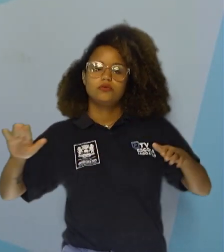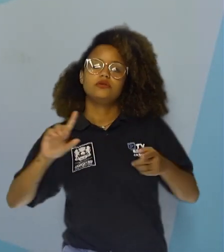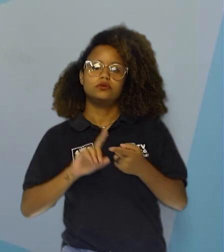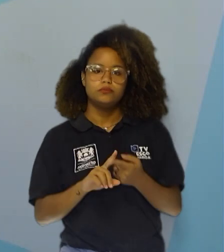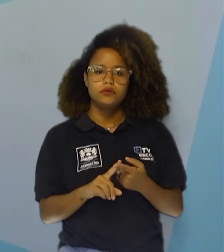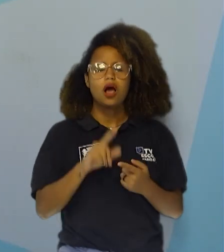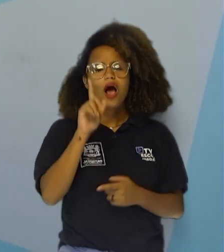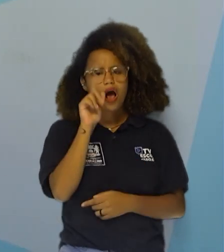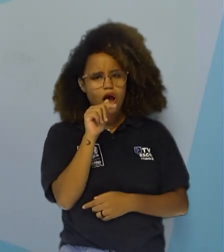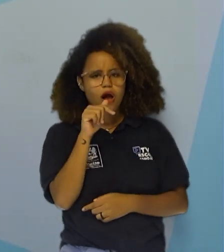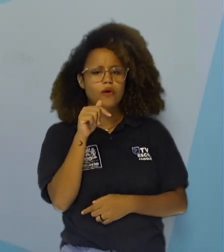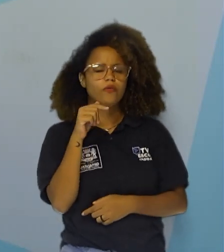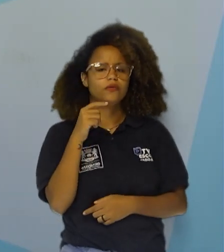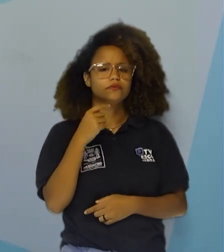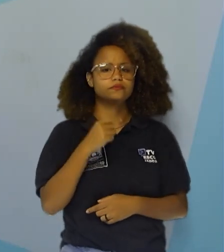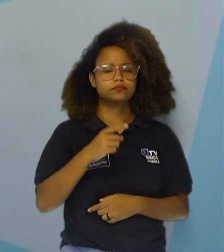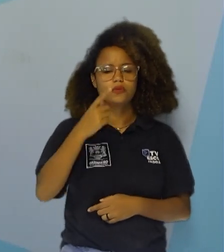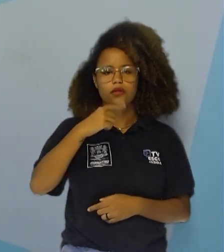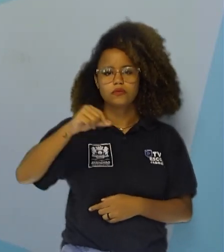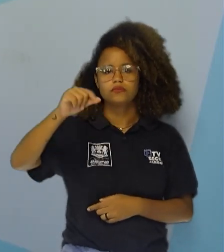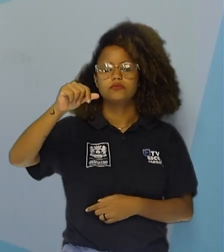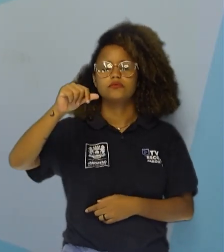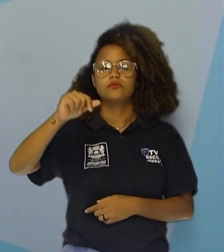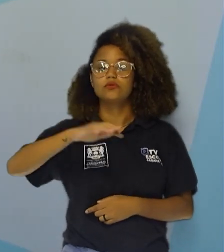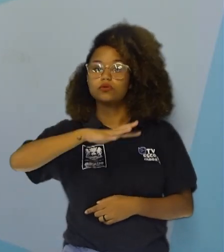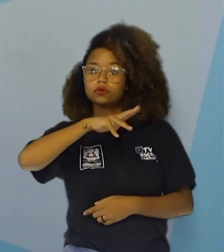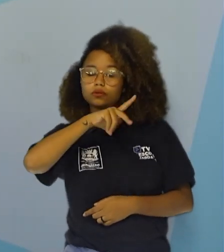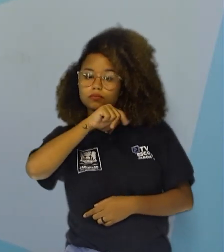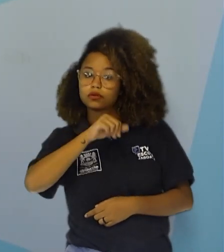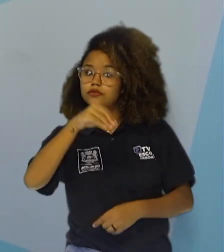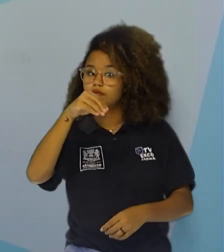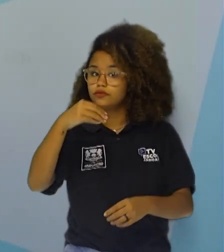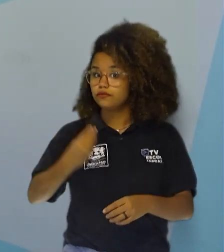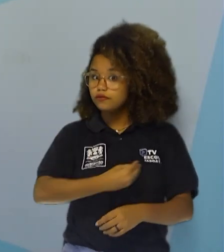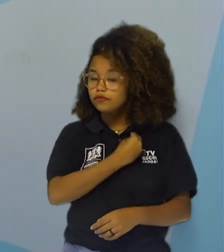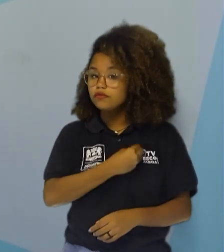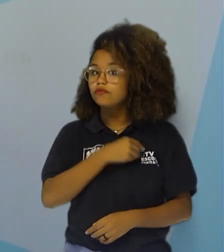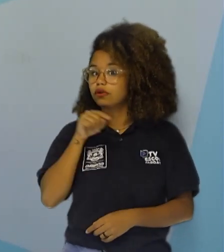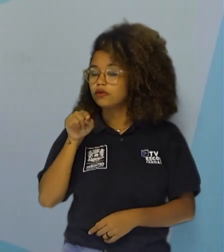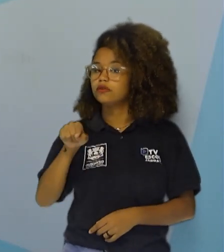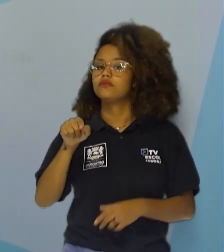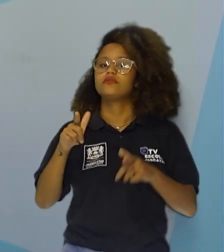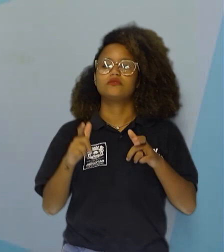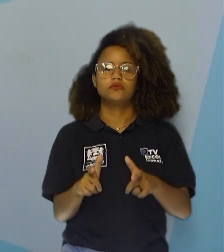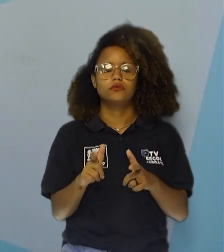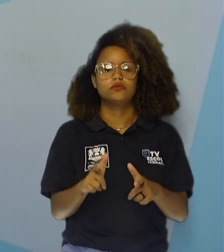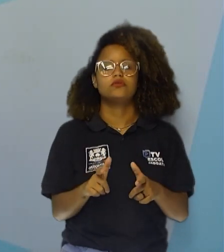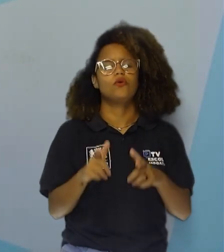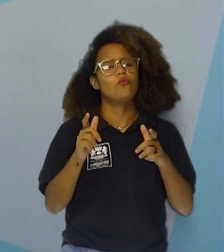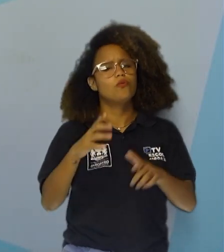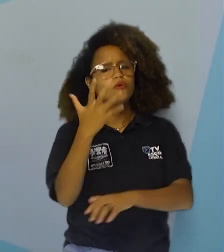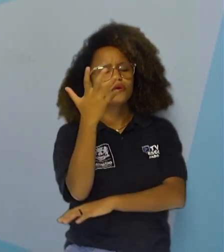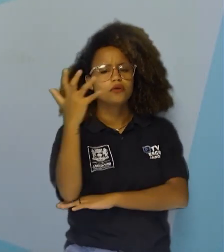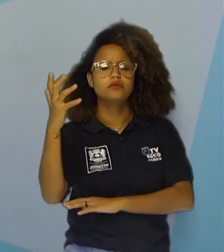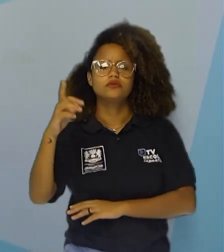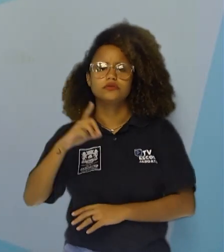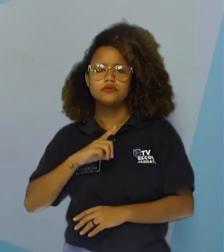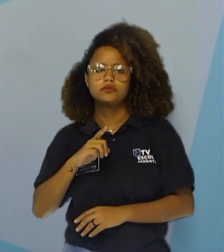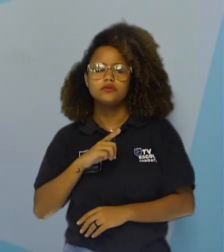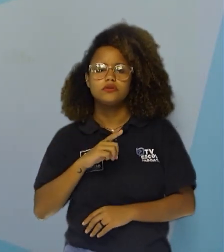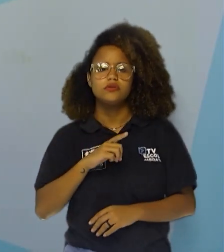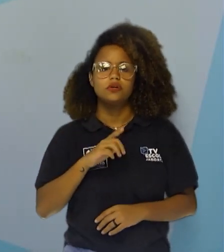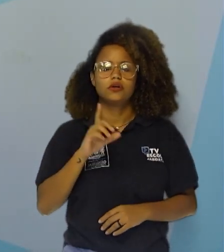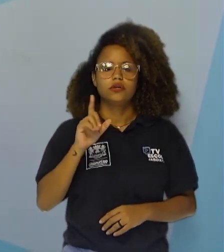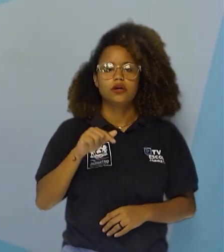vivem, além de outros fatores, já os ambientes de água doce, como rios e lagos, recebem o nome de